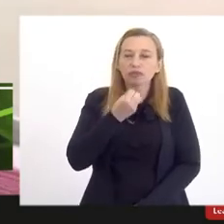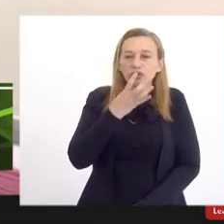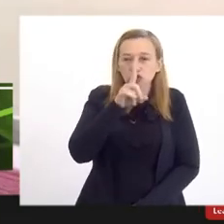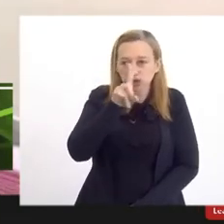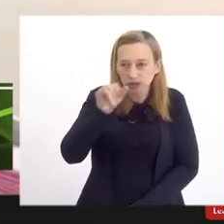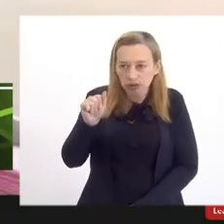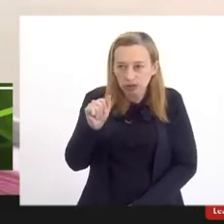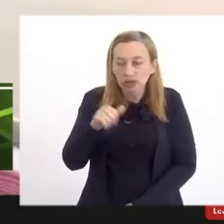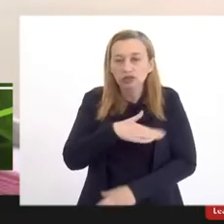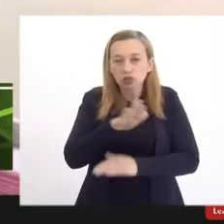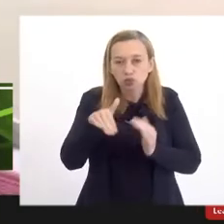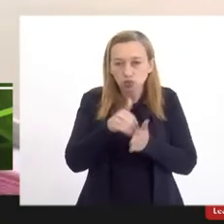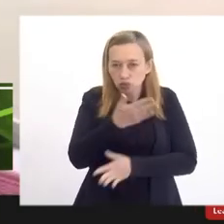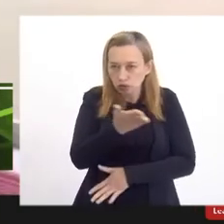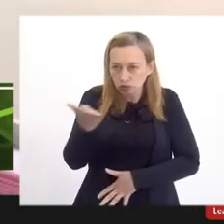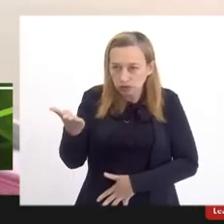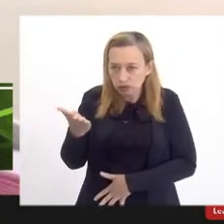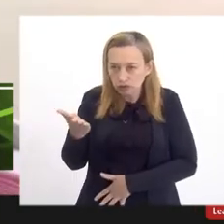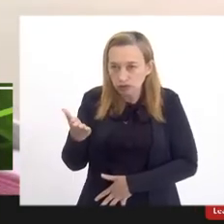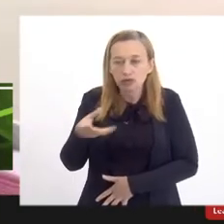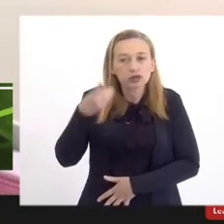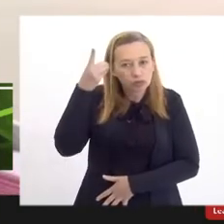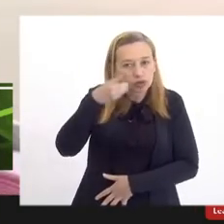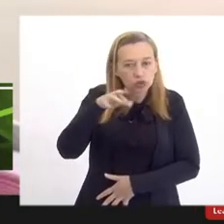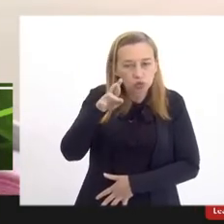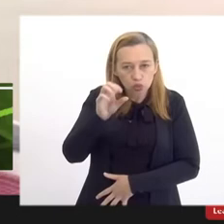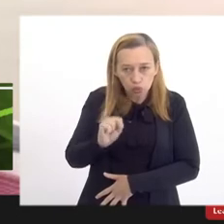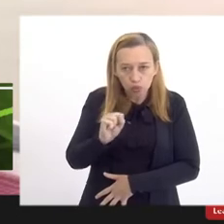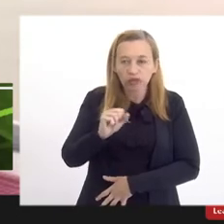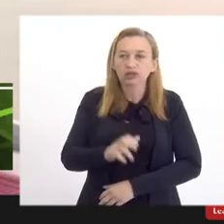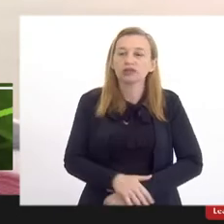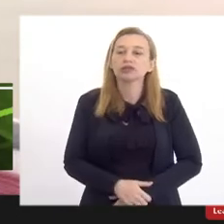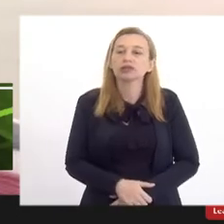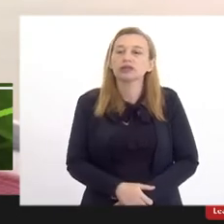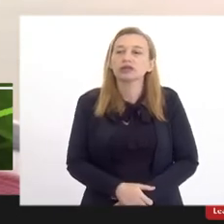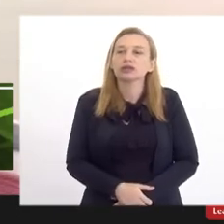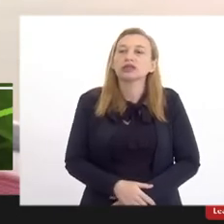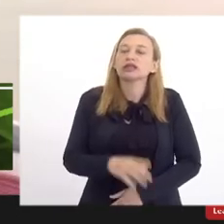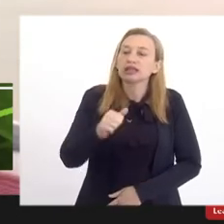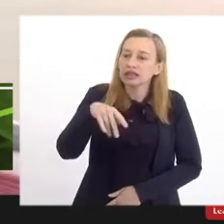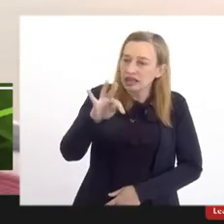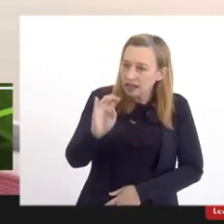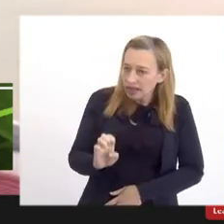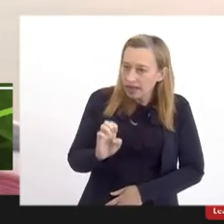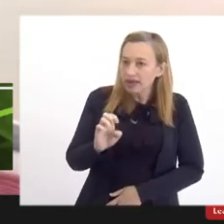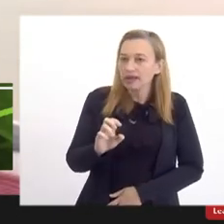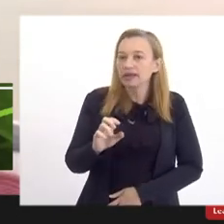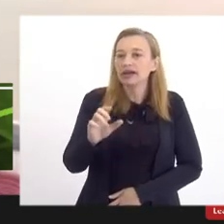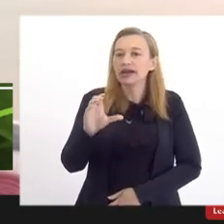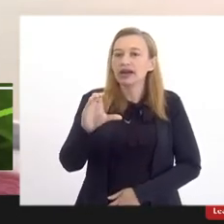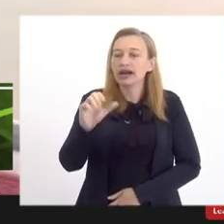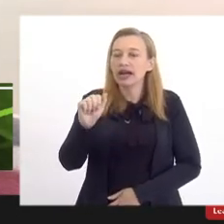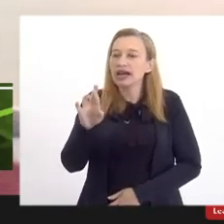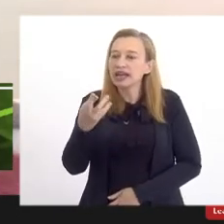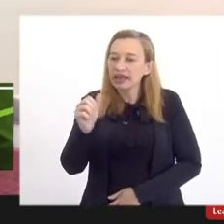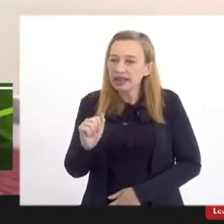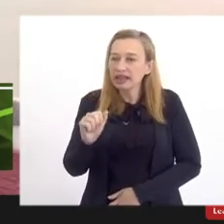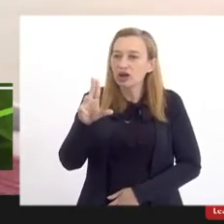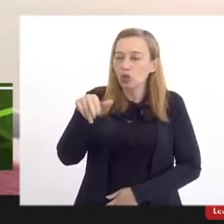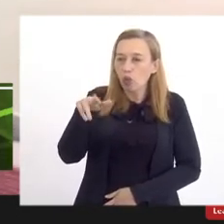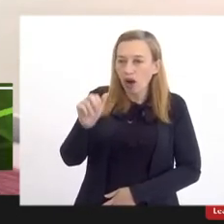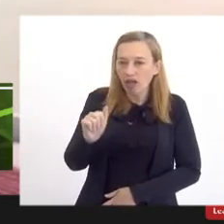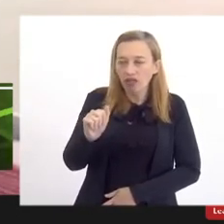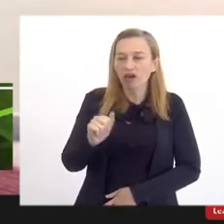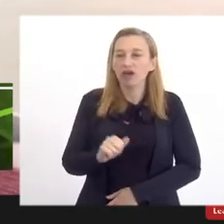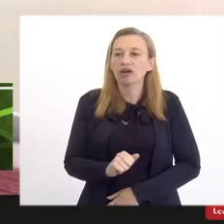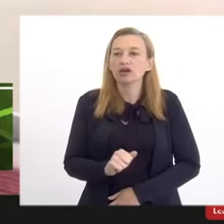a todos aqui, deputado Rubens Bontempo, Guilherme, as do ERG, Ana Karina, Luanda, reitora da